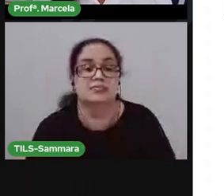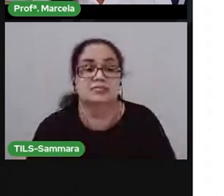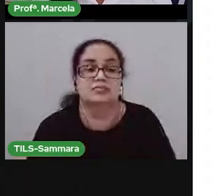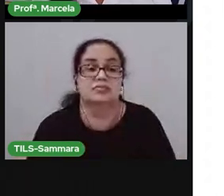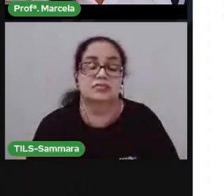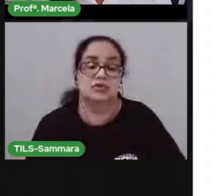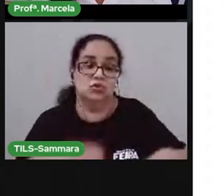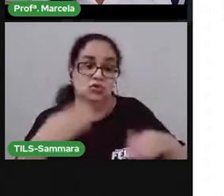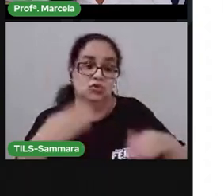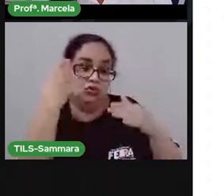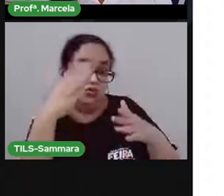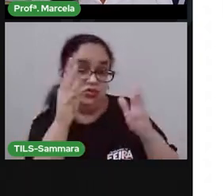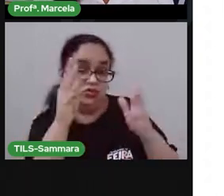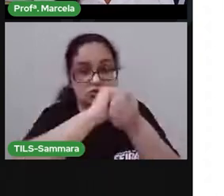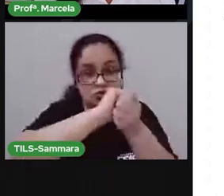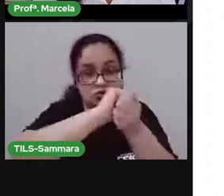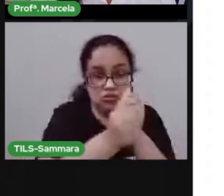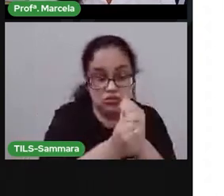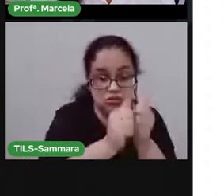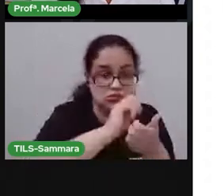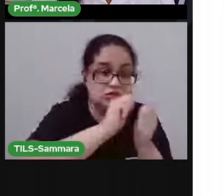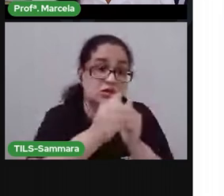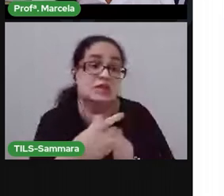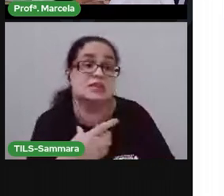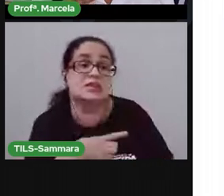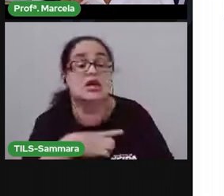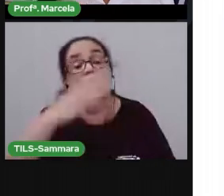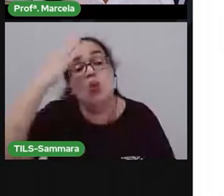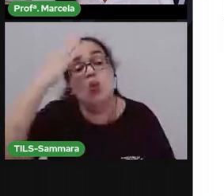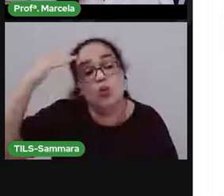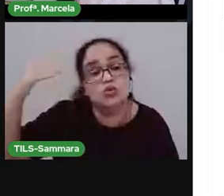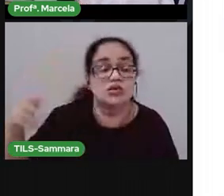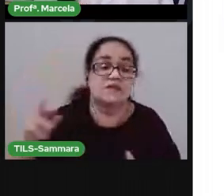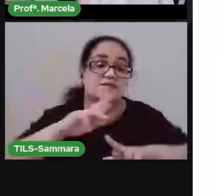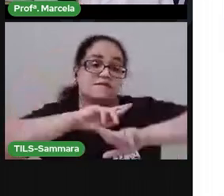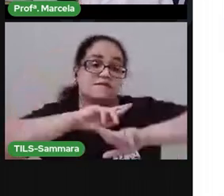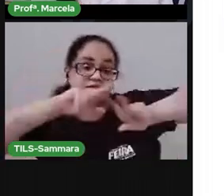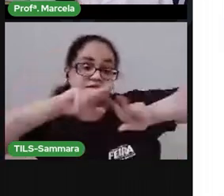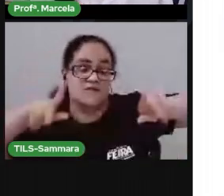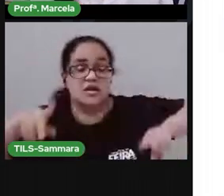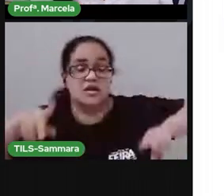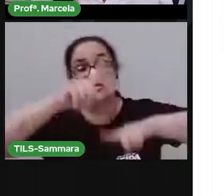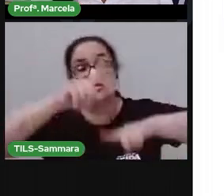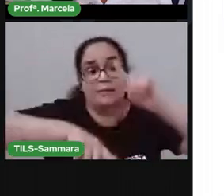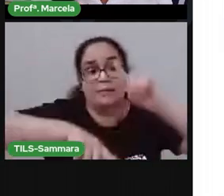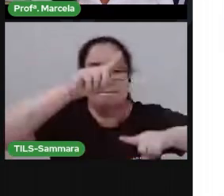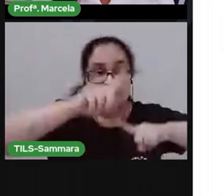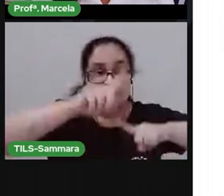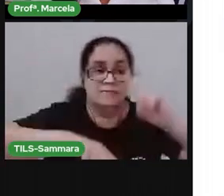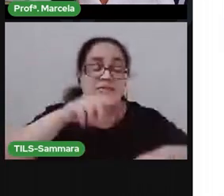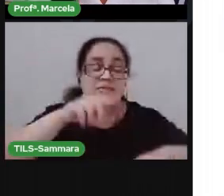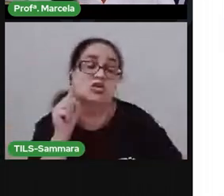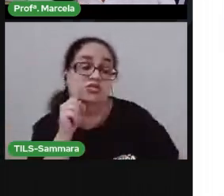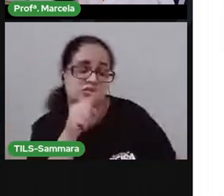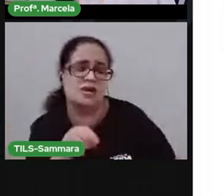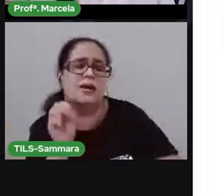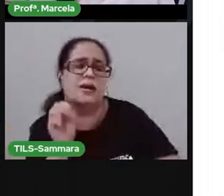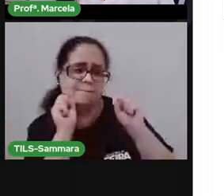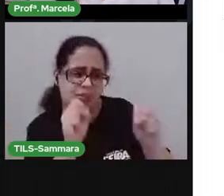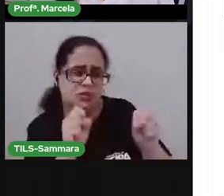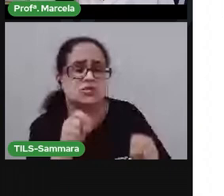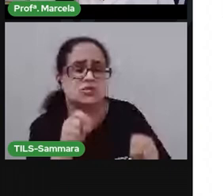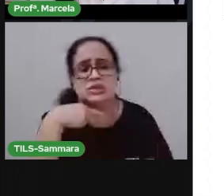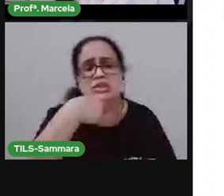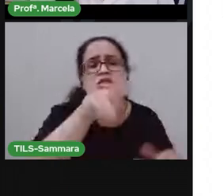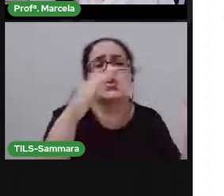madeira, escultura de argila. Vimos que os artistas utilizam diferentes materiais. E que você pode fazer isso aí na